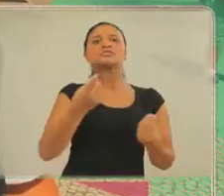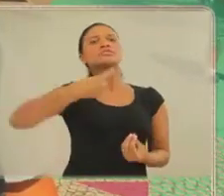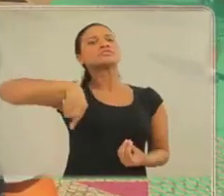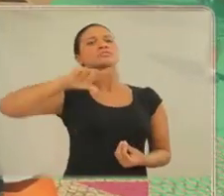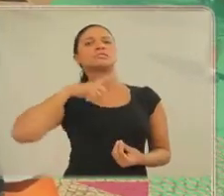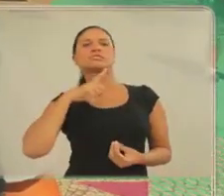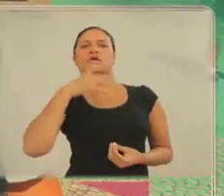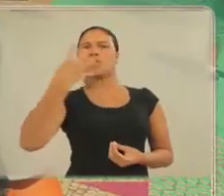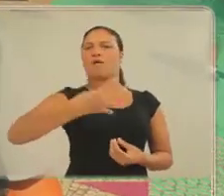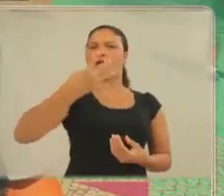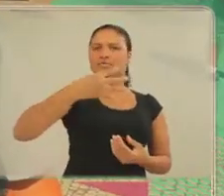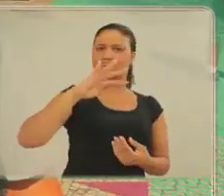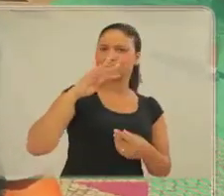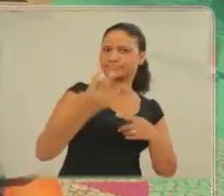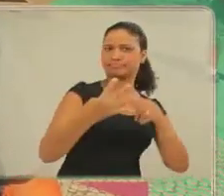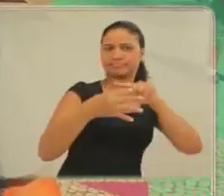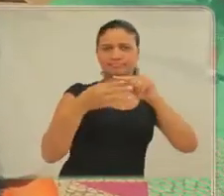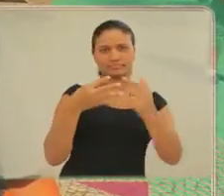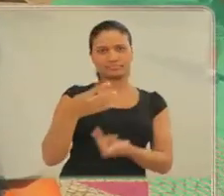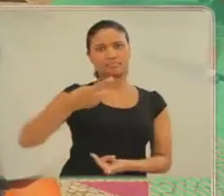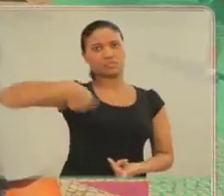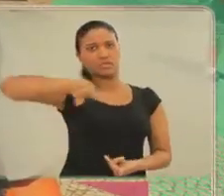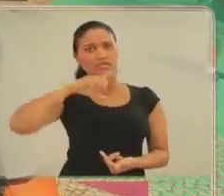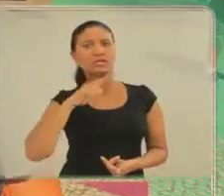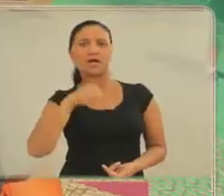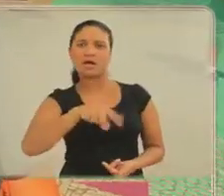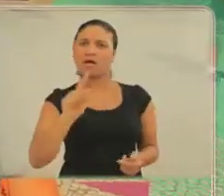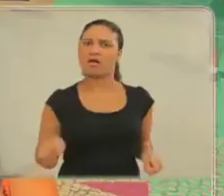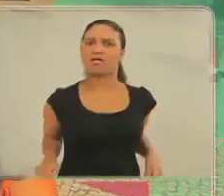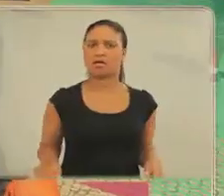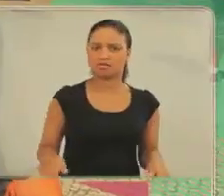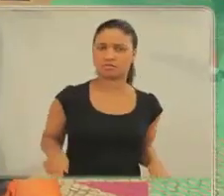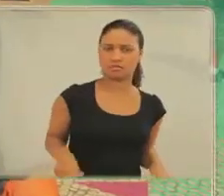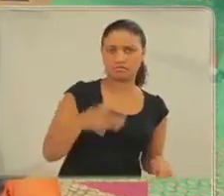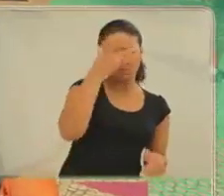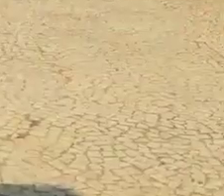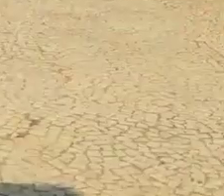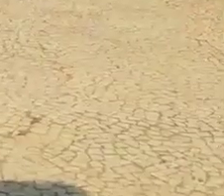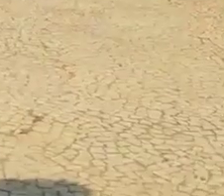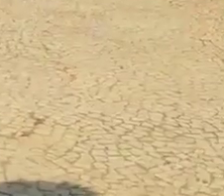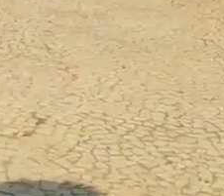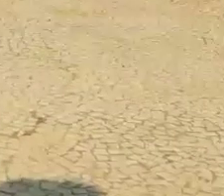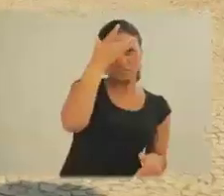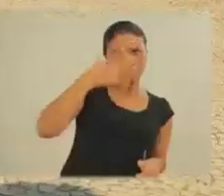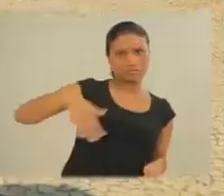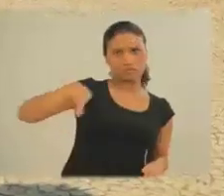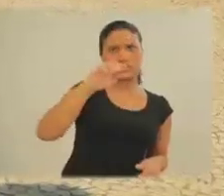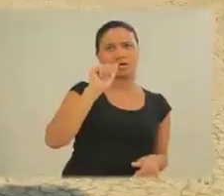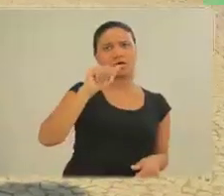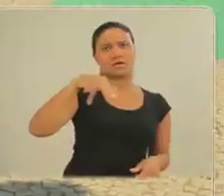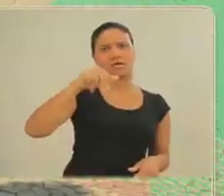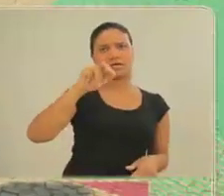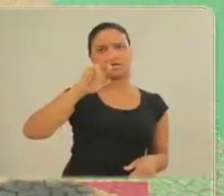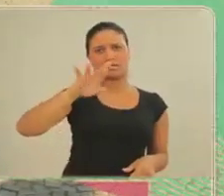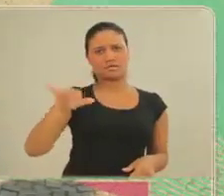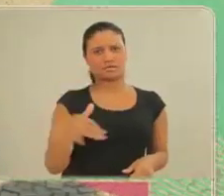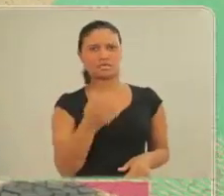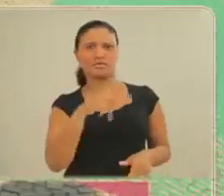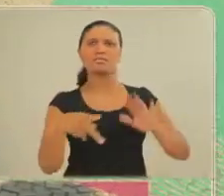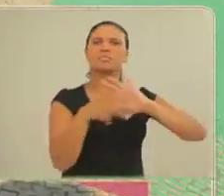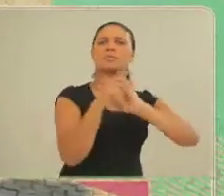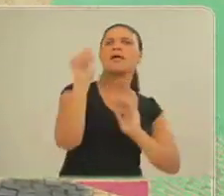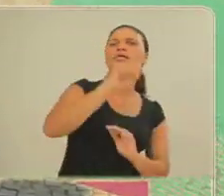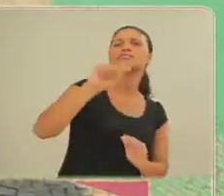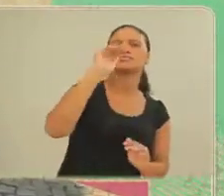internadas, e aí eu falei, puxa, eu quero trabalhar com isso. Sou Fabinho Fernandes,